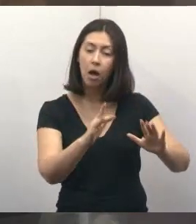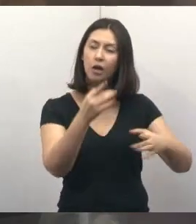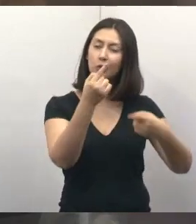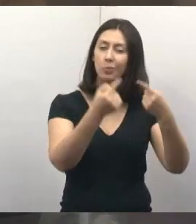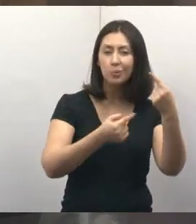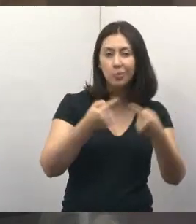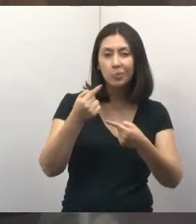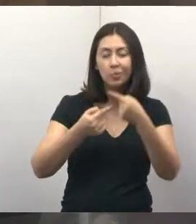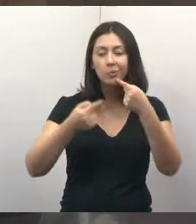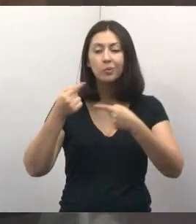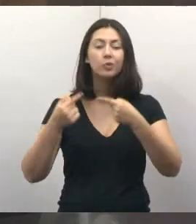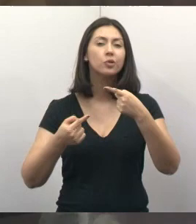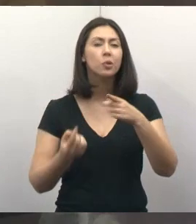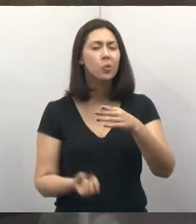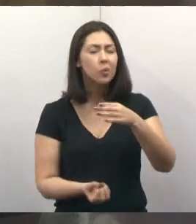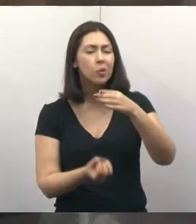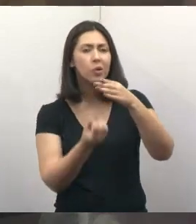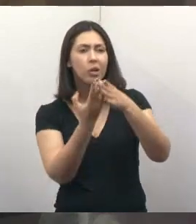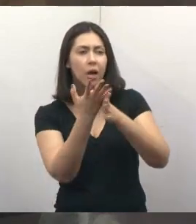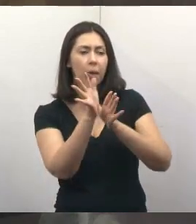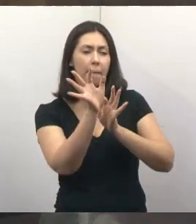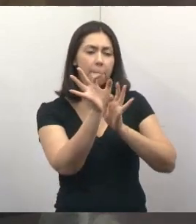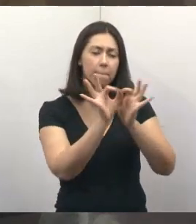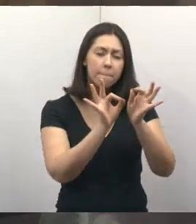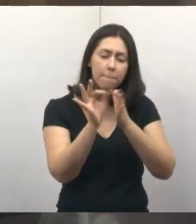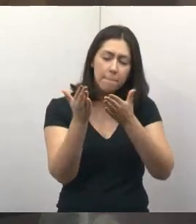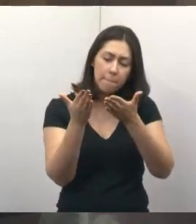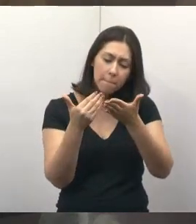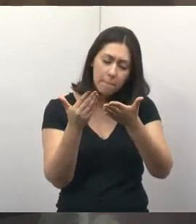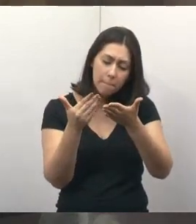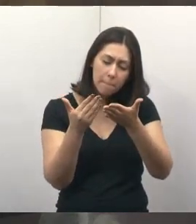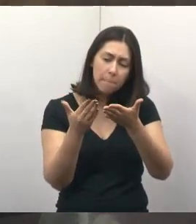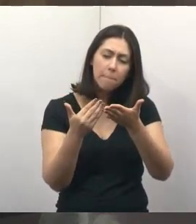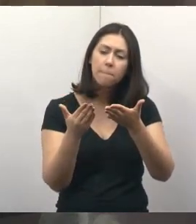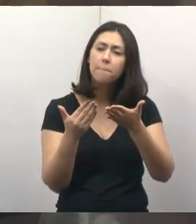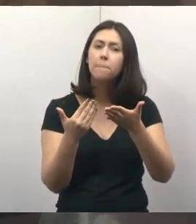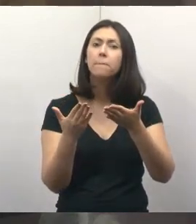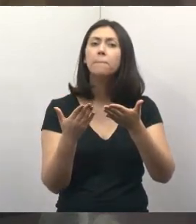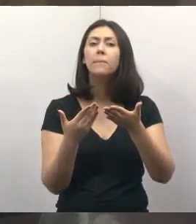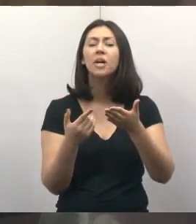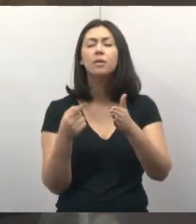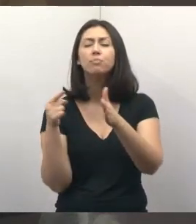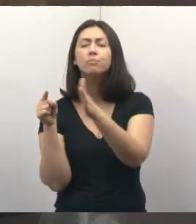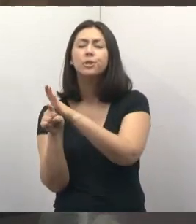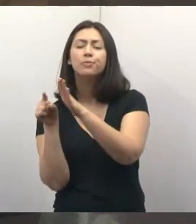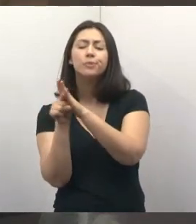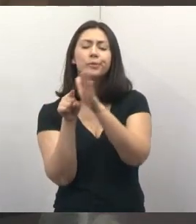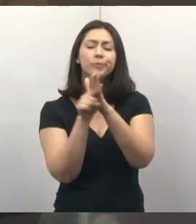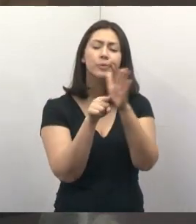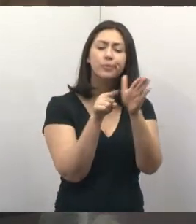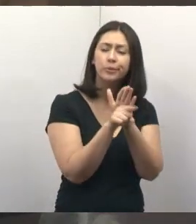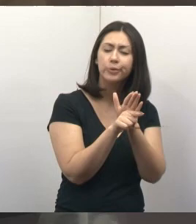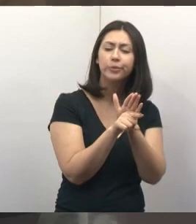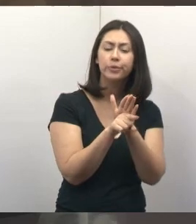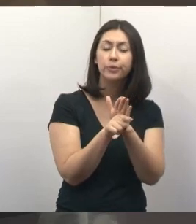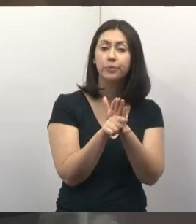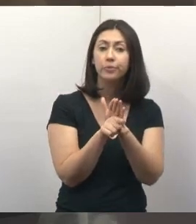discutiram, criaram uma pastilha, criaram uma cartilha, levantaram questões da nossa cidade.